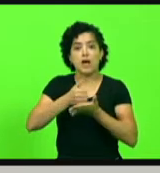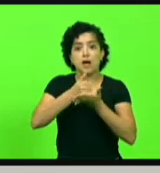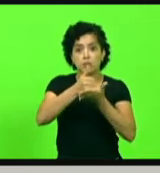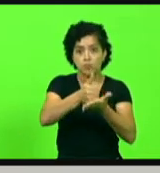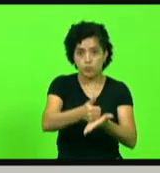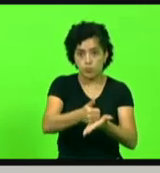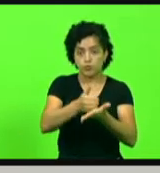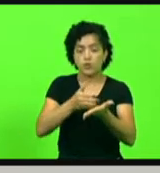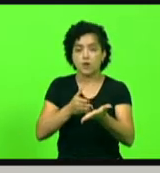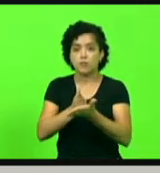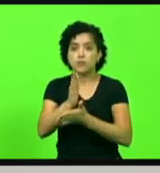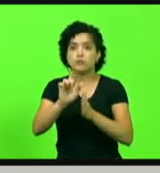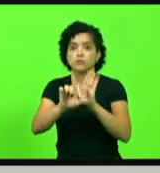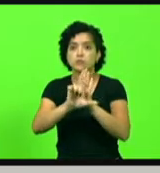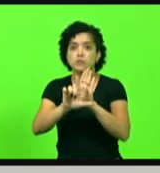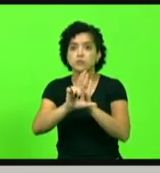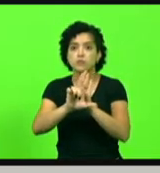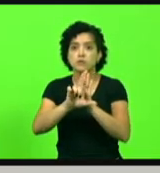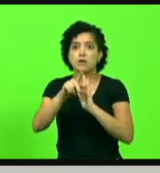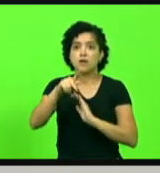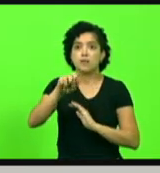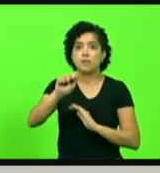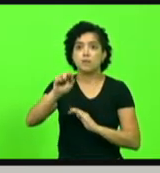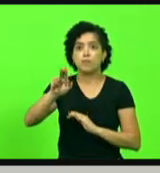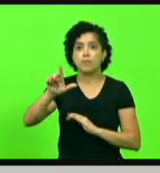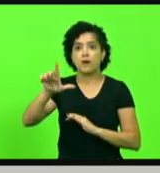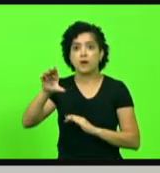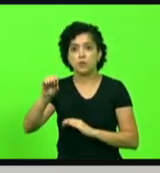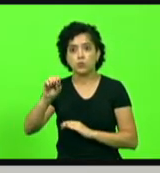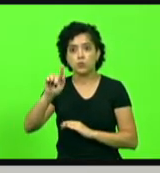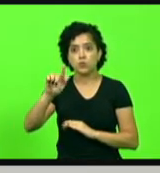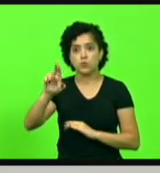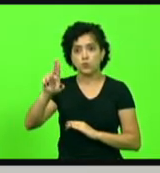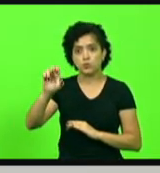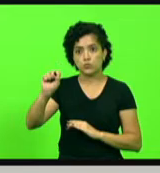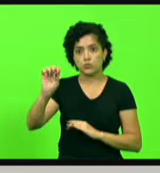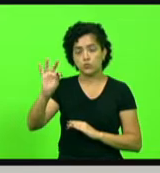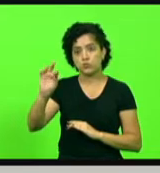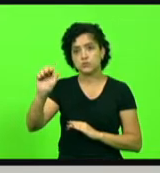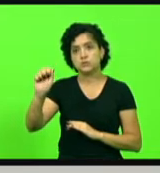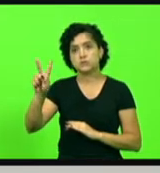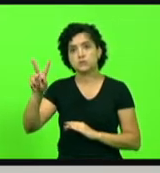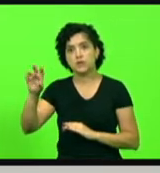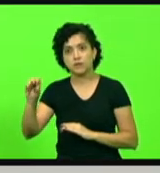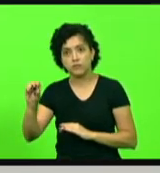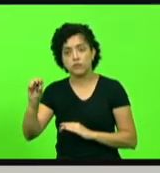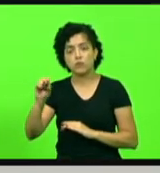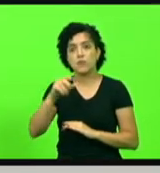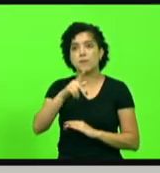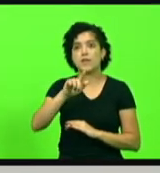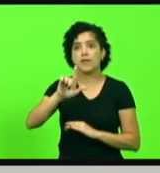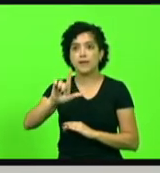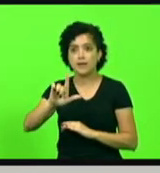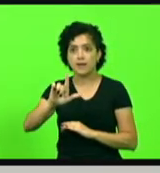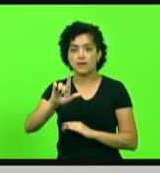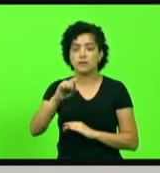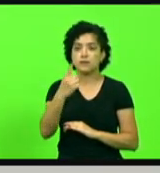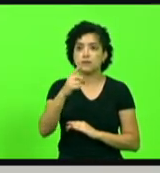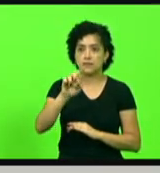da lei Paulo Gustavo, PLP nº 73, barra 2021,